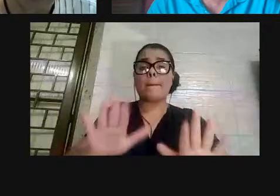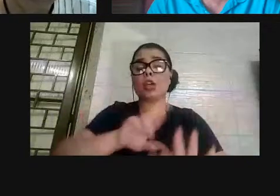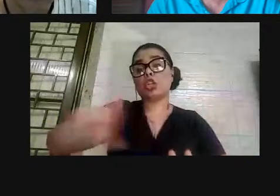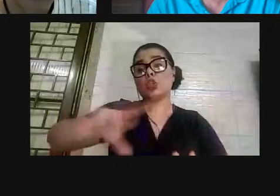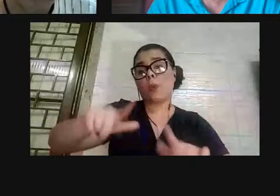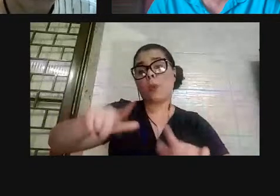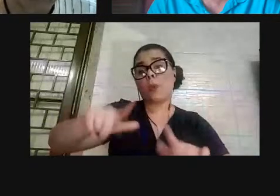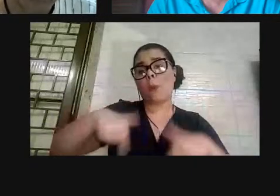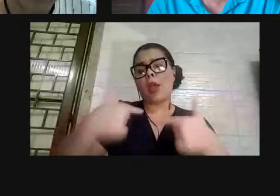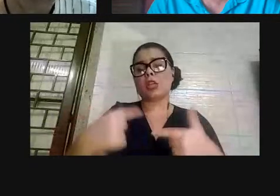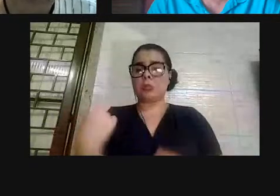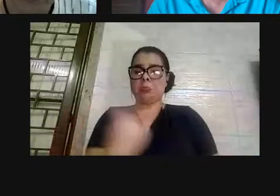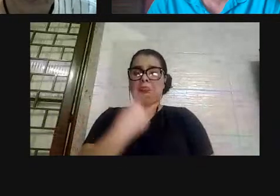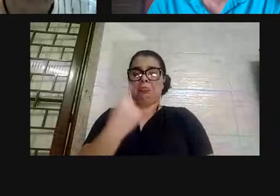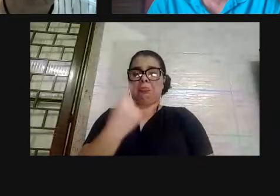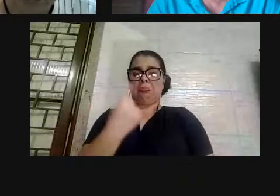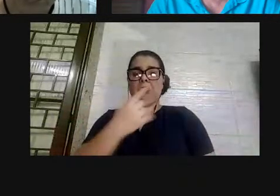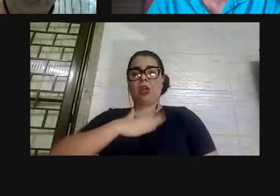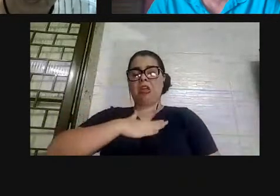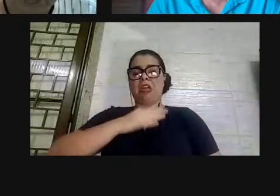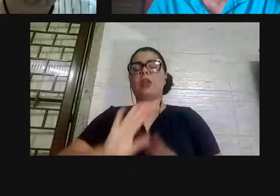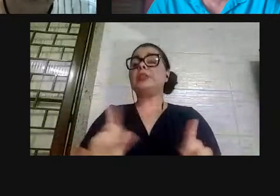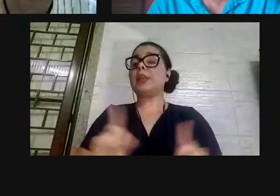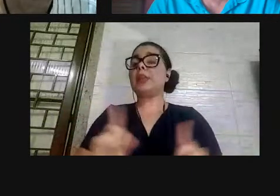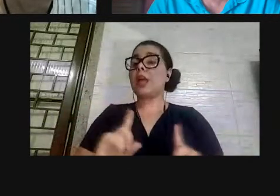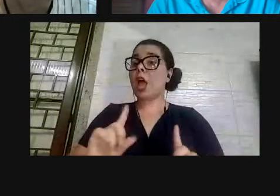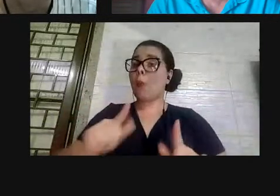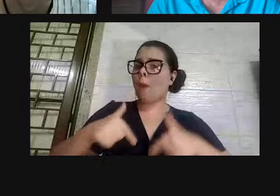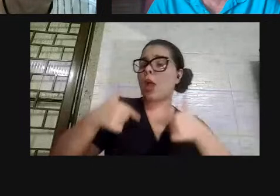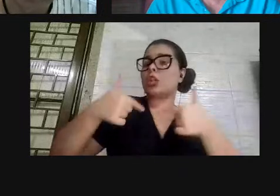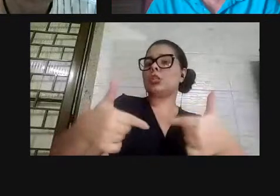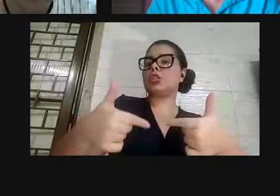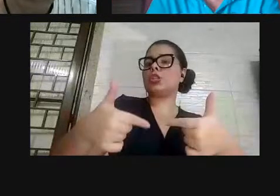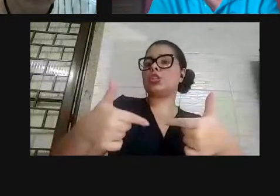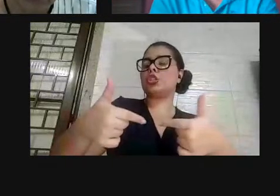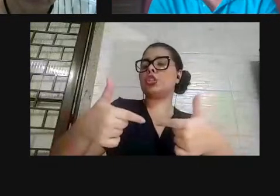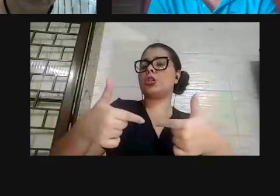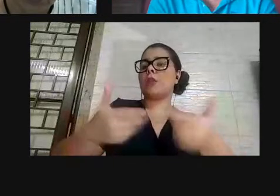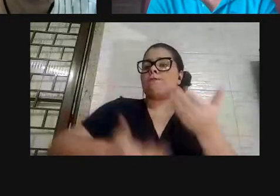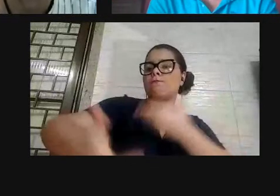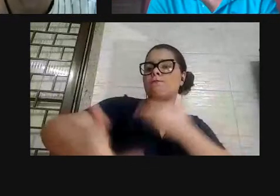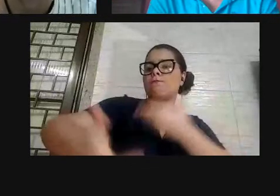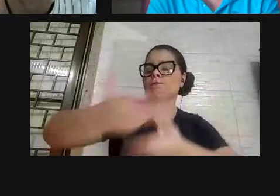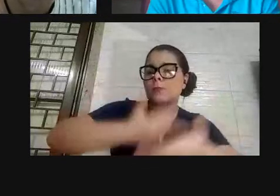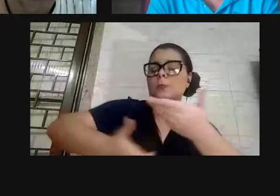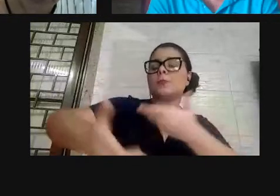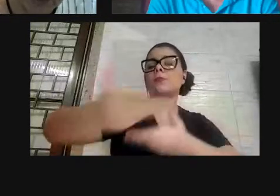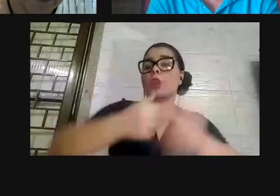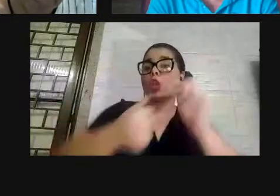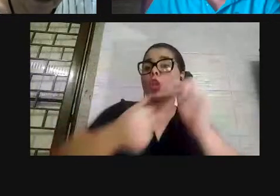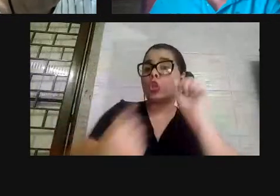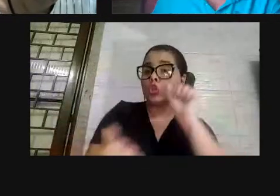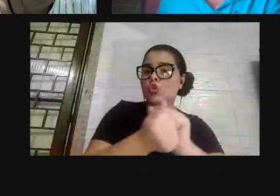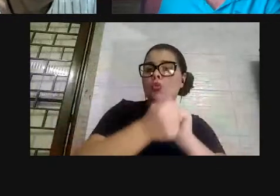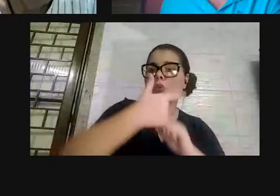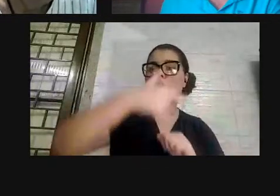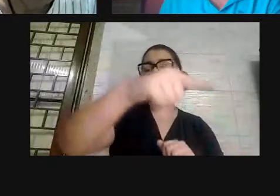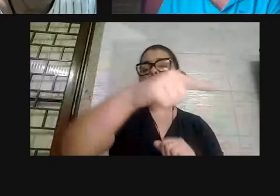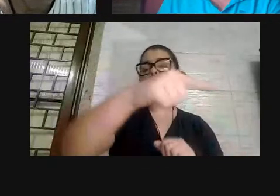individual, egoísta, é um agir coletivo, um agir solidário, um agir junto com os outros.